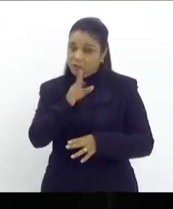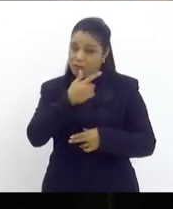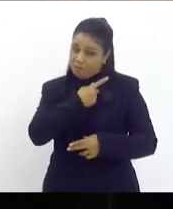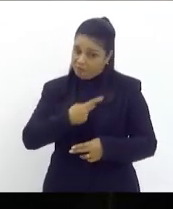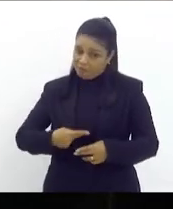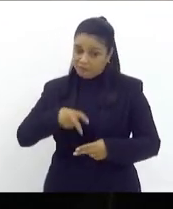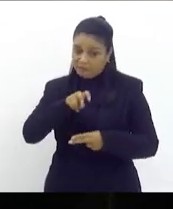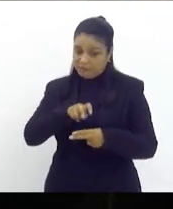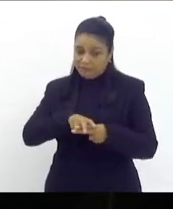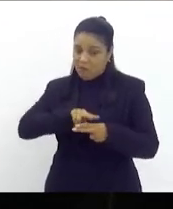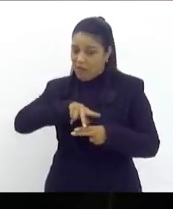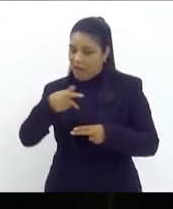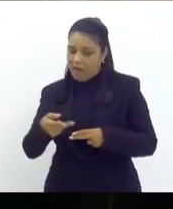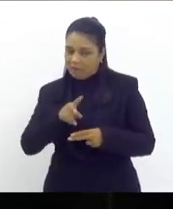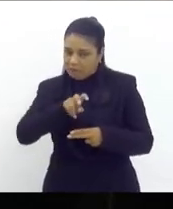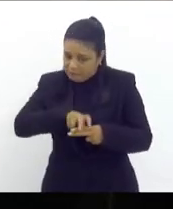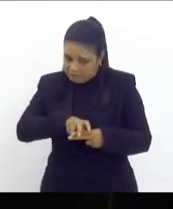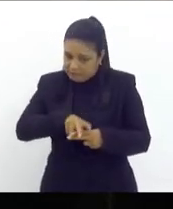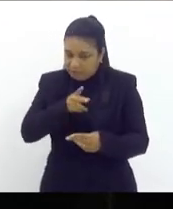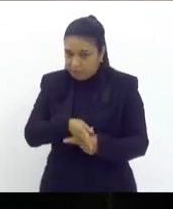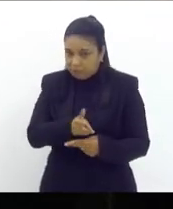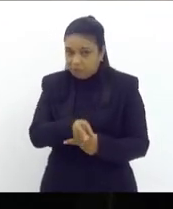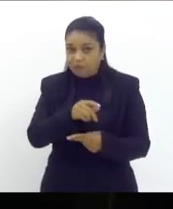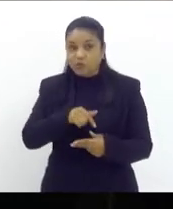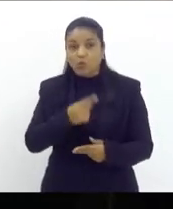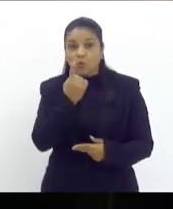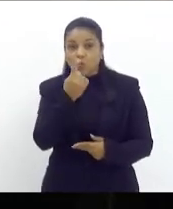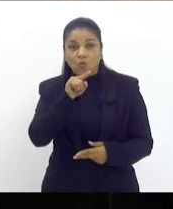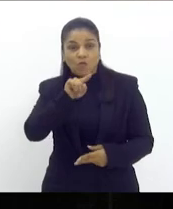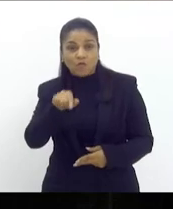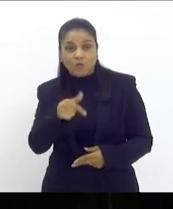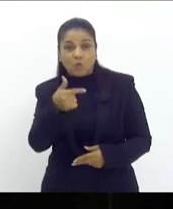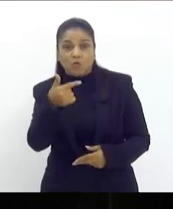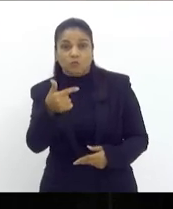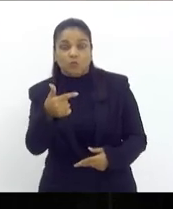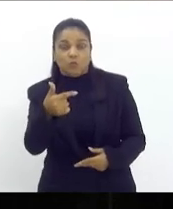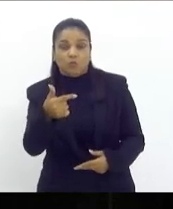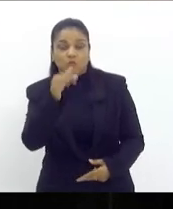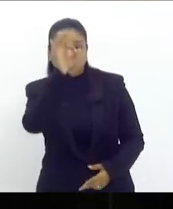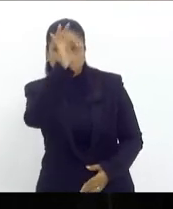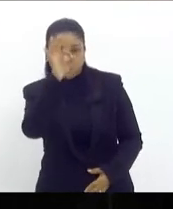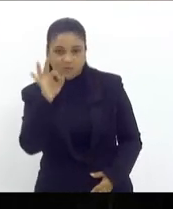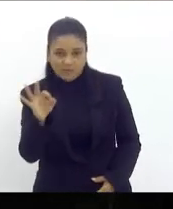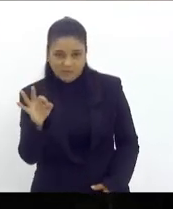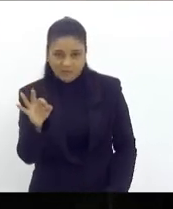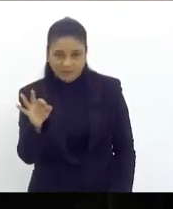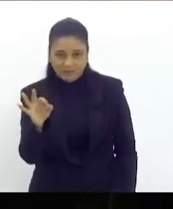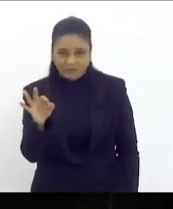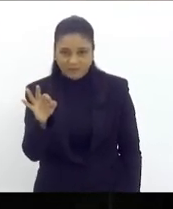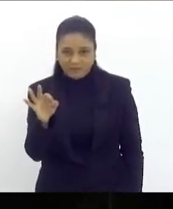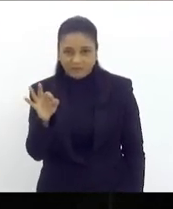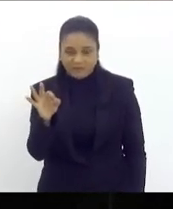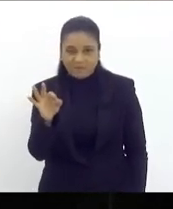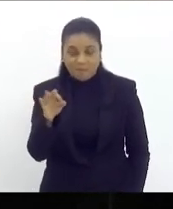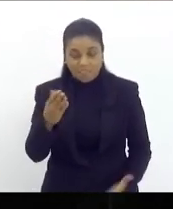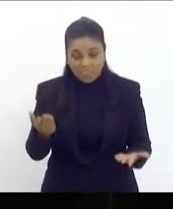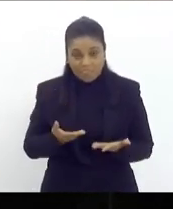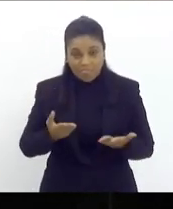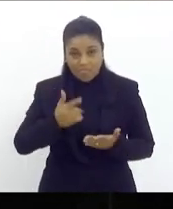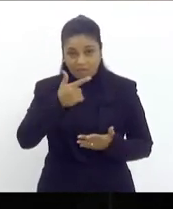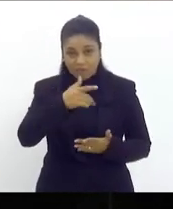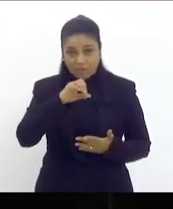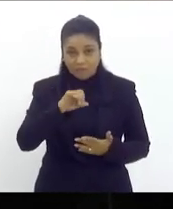previsão de crescimento é 1,2 por cento para este ano